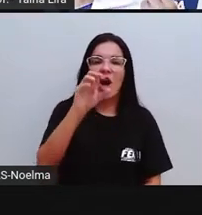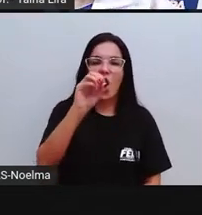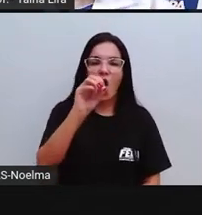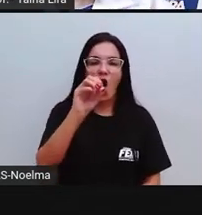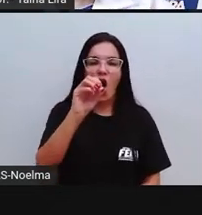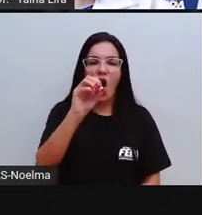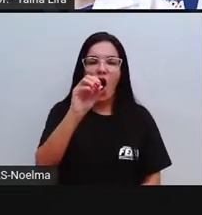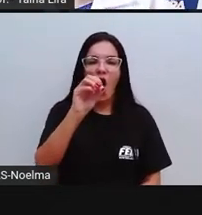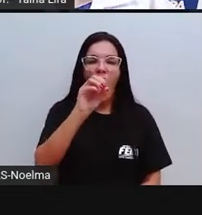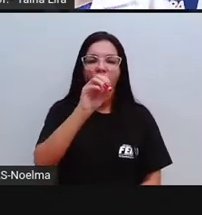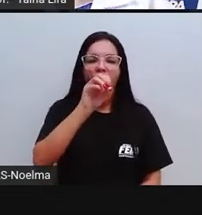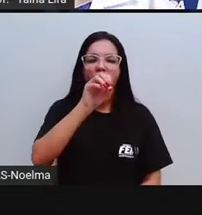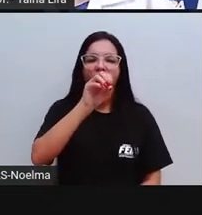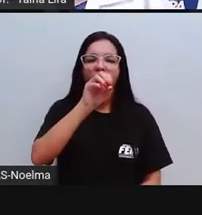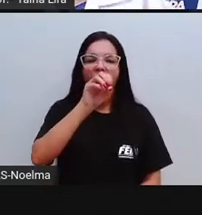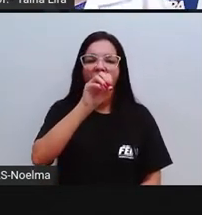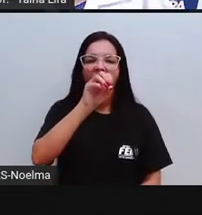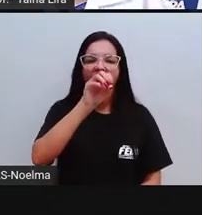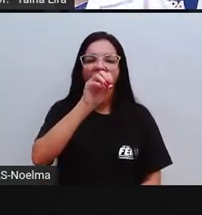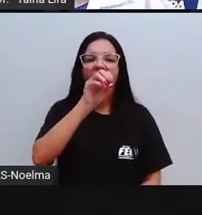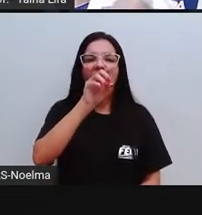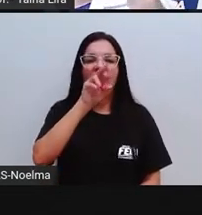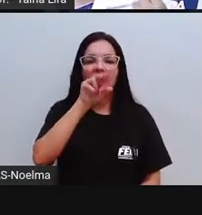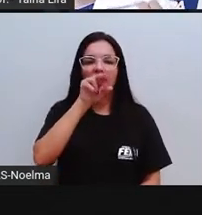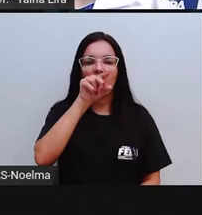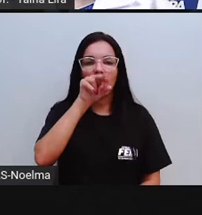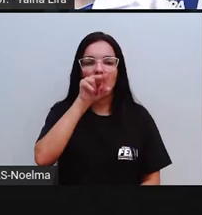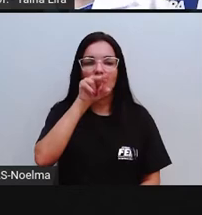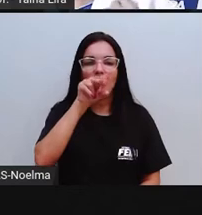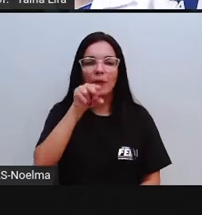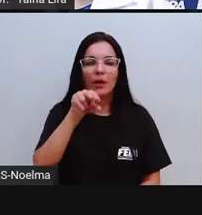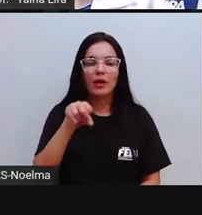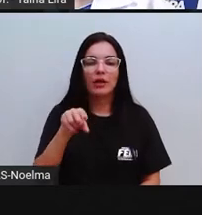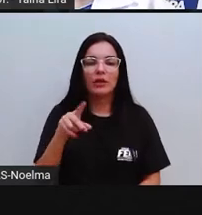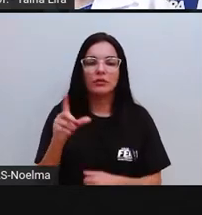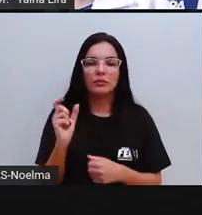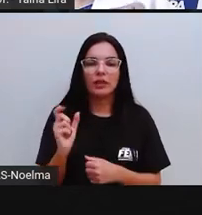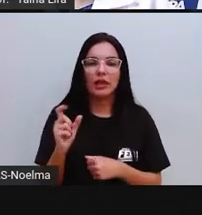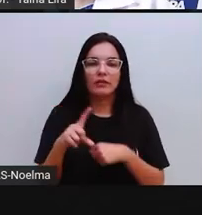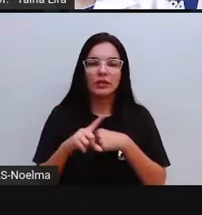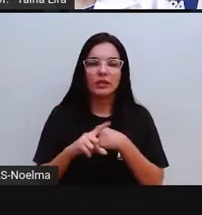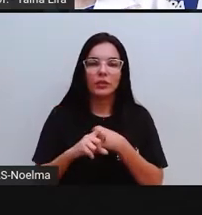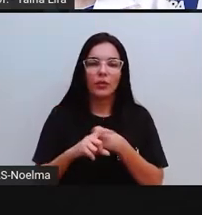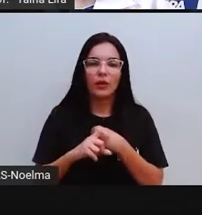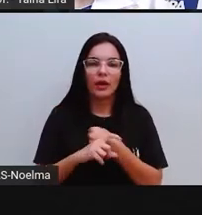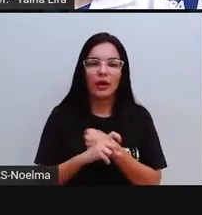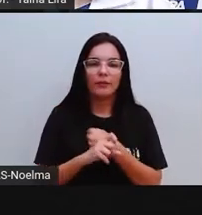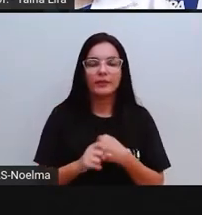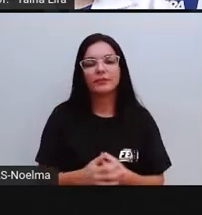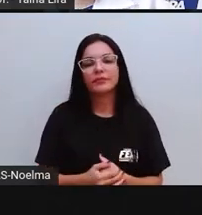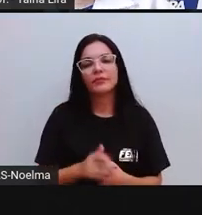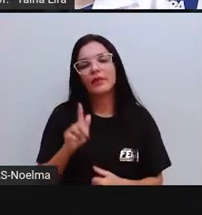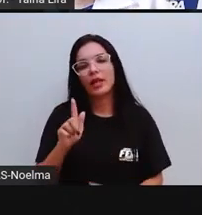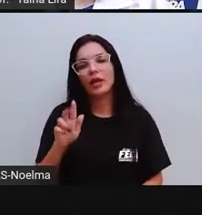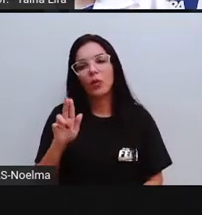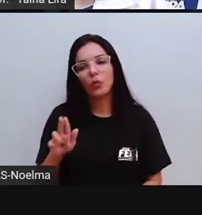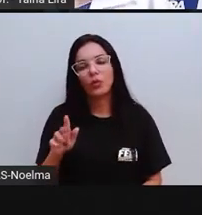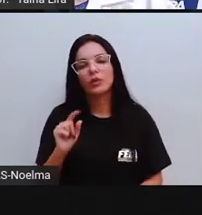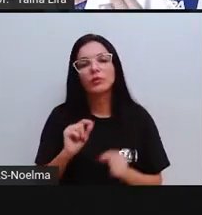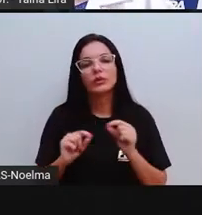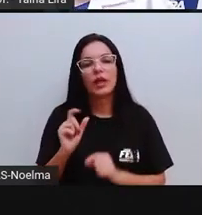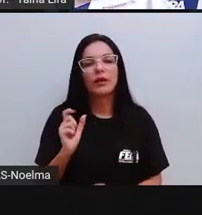GÓ, como na palavra GOIÁBA. E o GÉ e o U formando a sílaba GÚ, como na